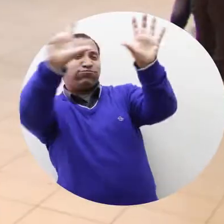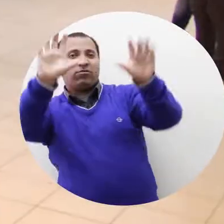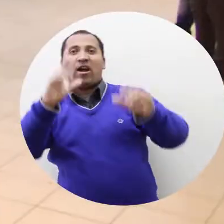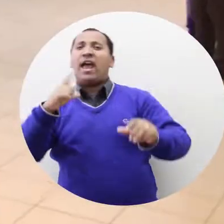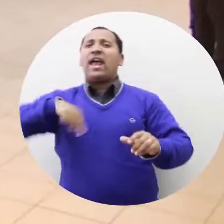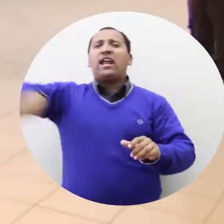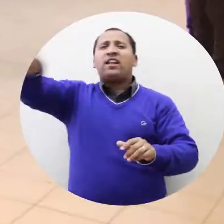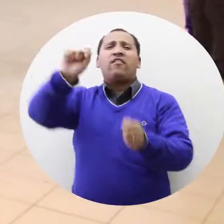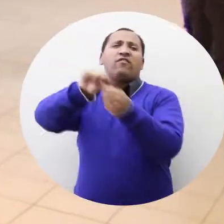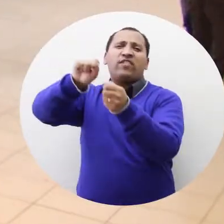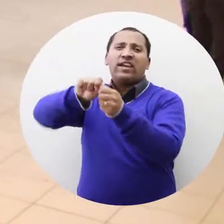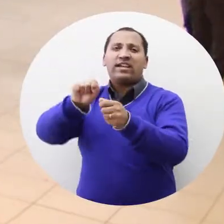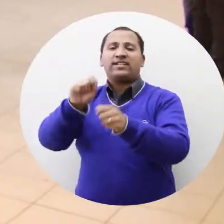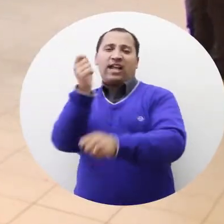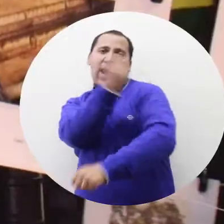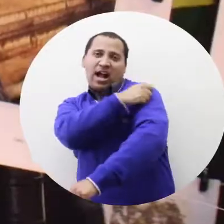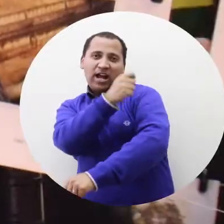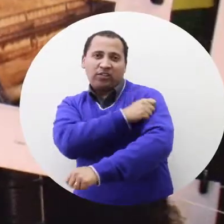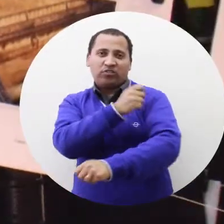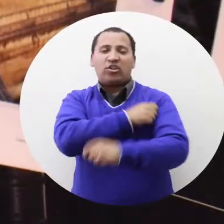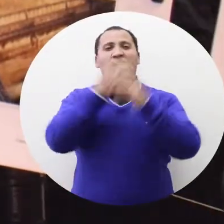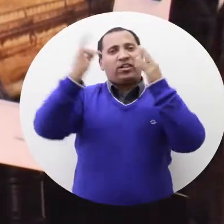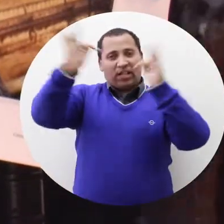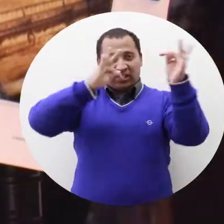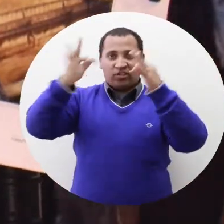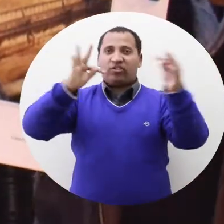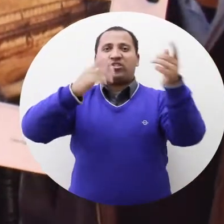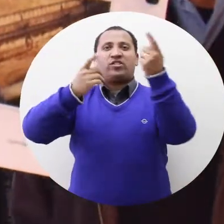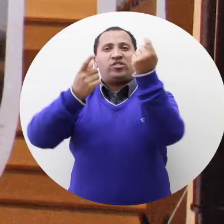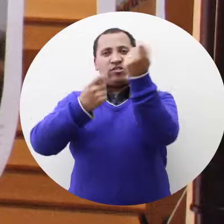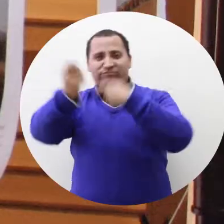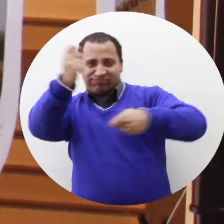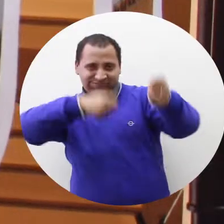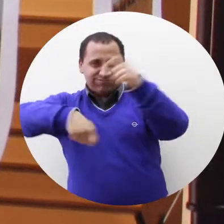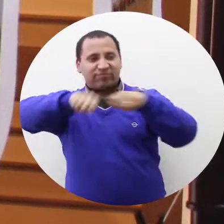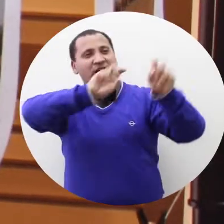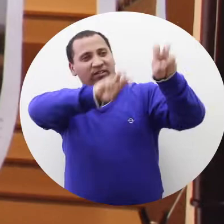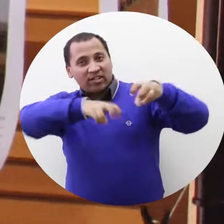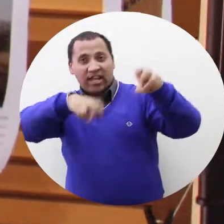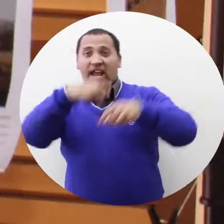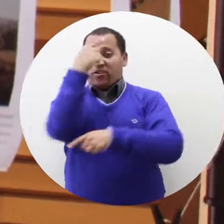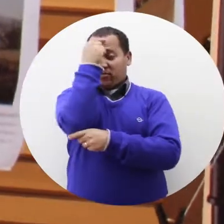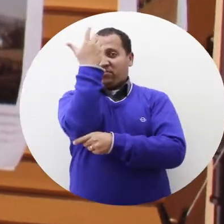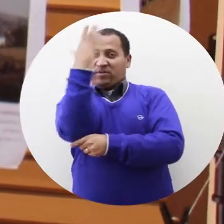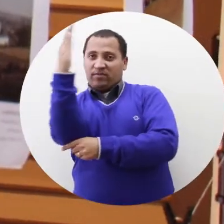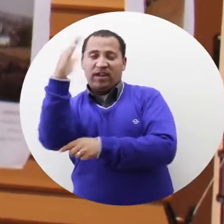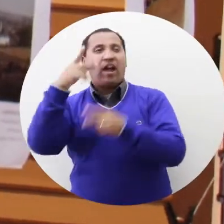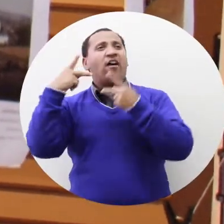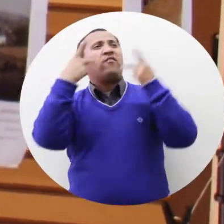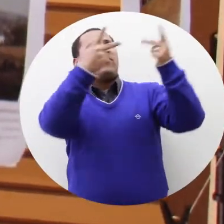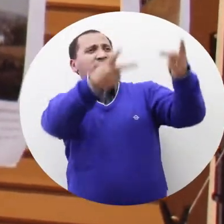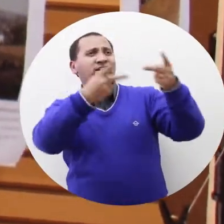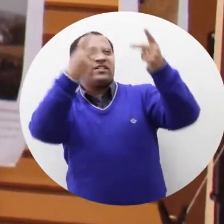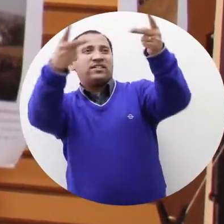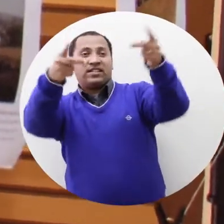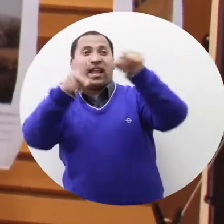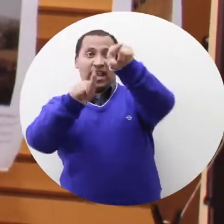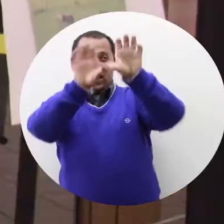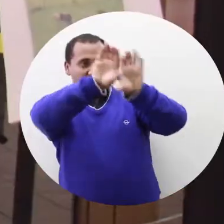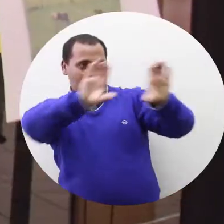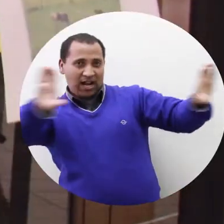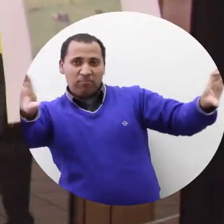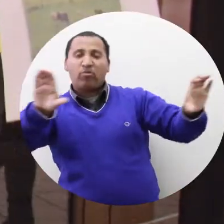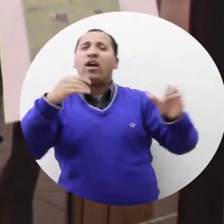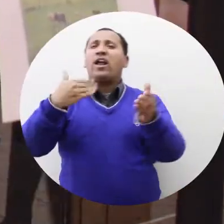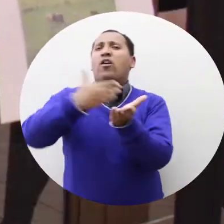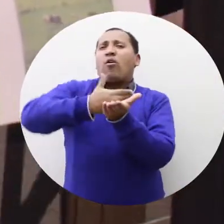As fotos foram produzidas por alunos do curso de Tecnologia em Agronegócio da Universidade Federal do Pampa, a partir